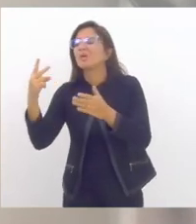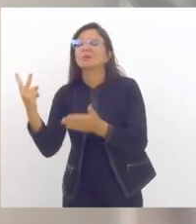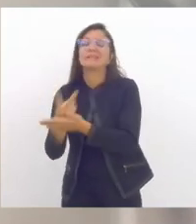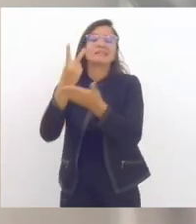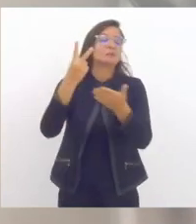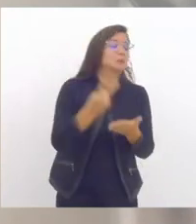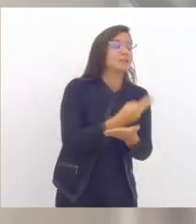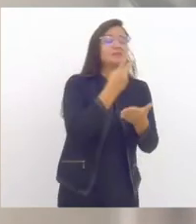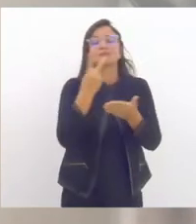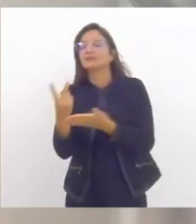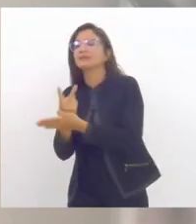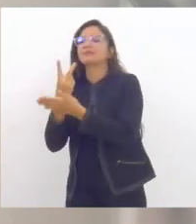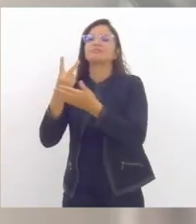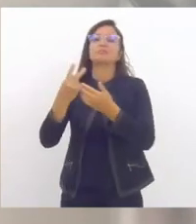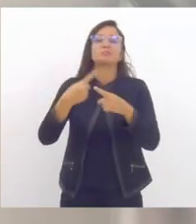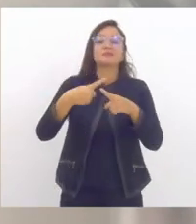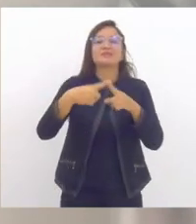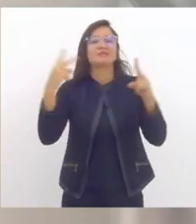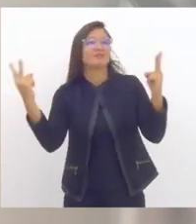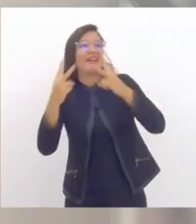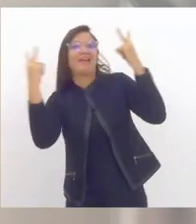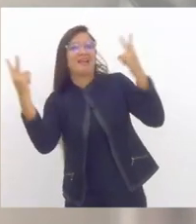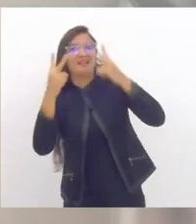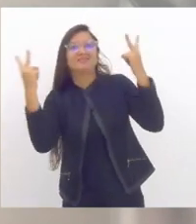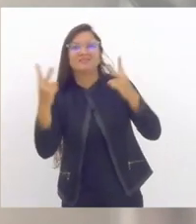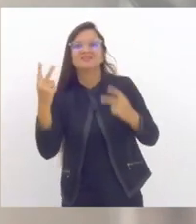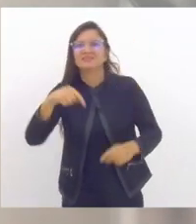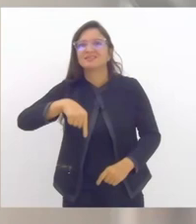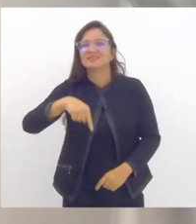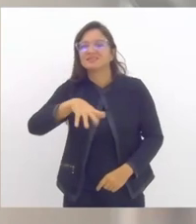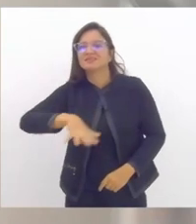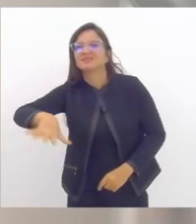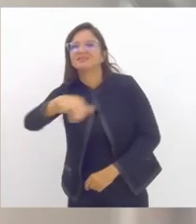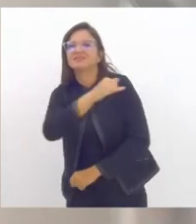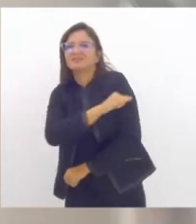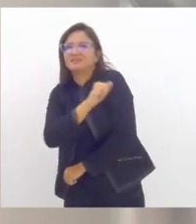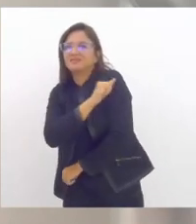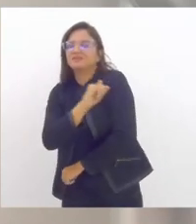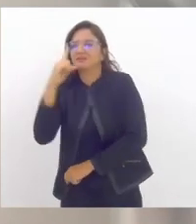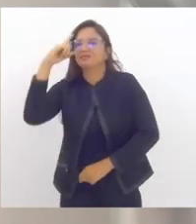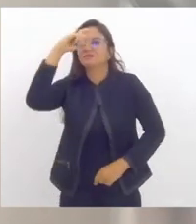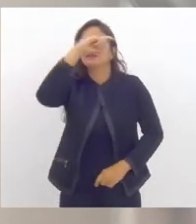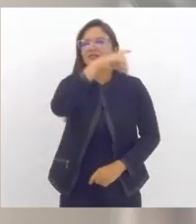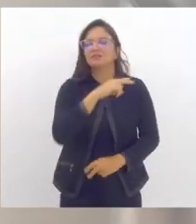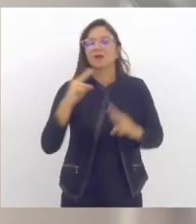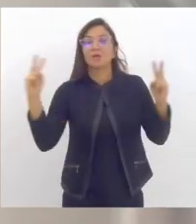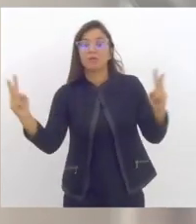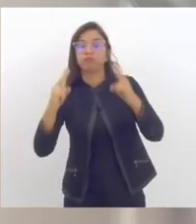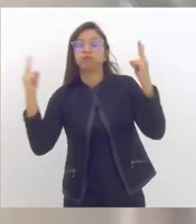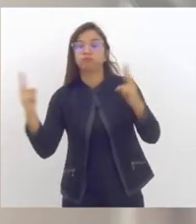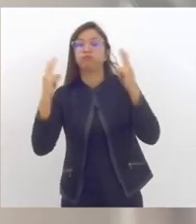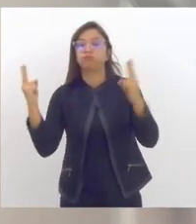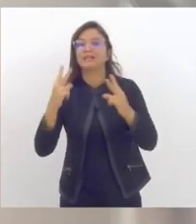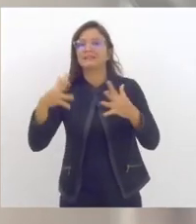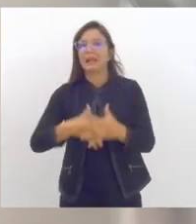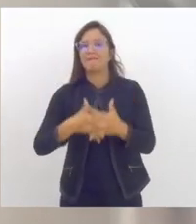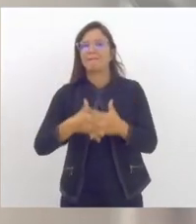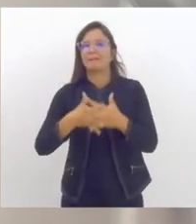desse vendaval que atingiu aqui a região metropolitana do Rio de Janeiro na madrugada de hoje,